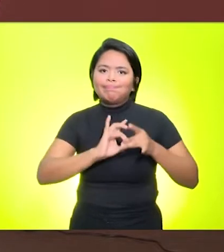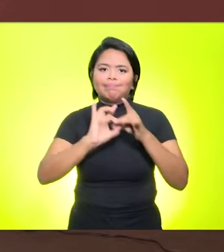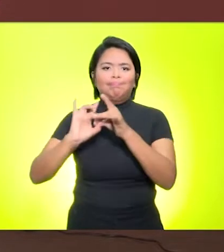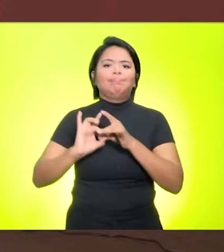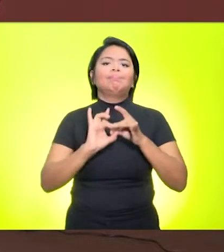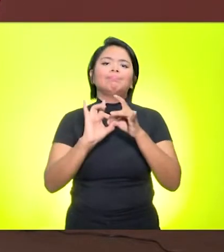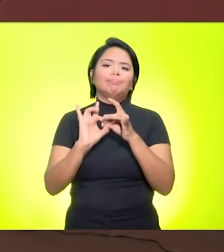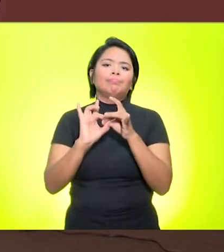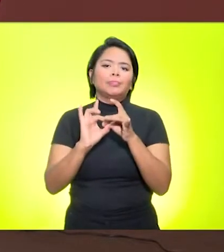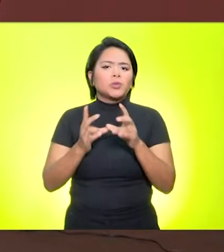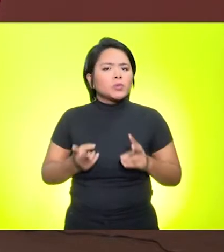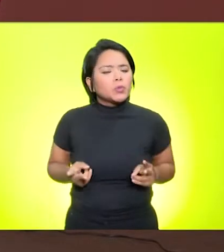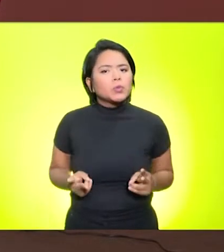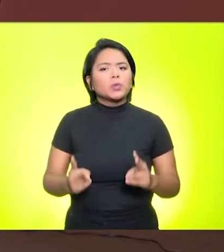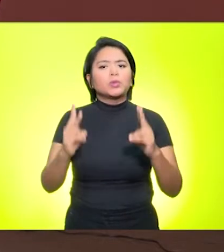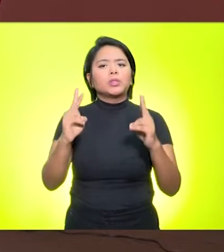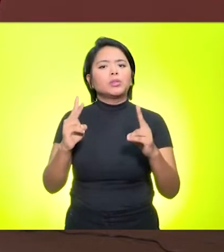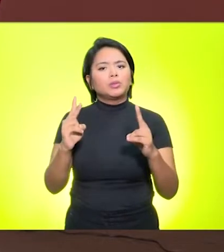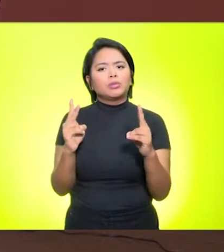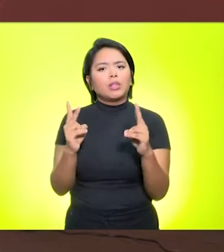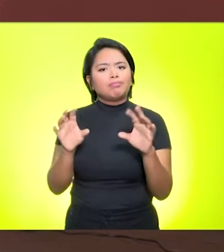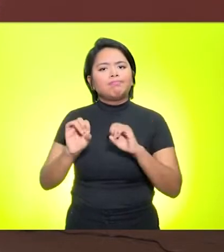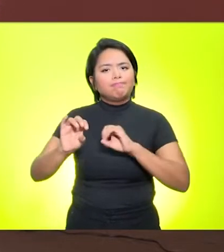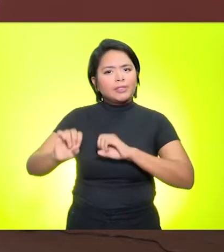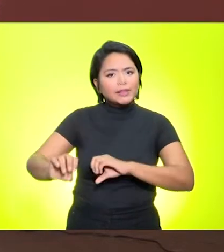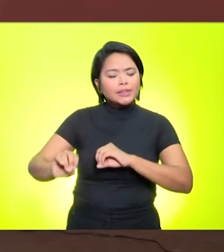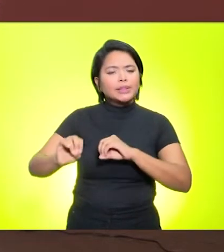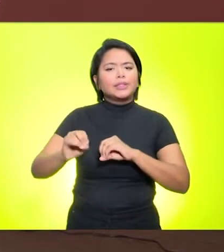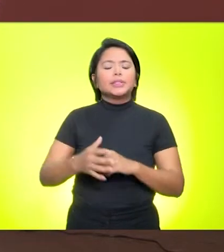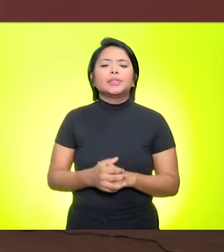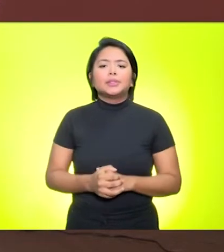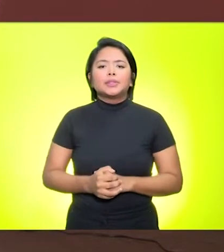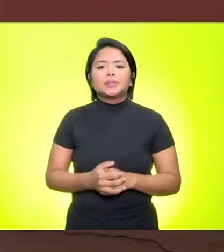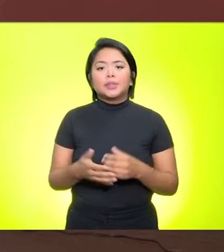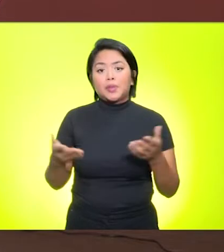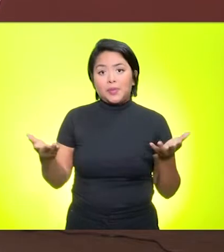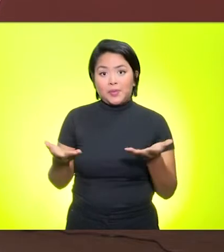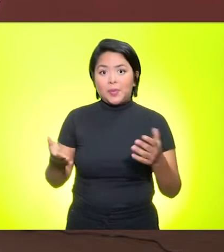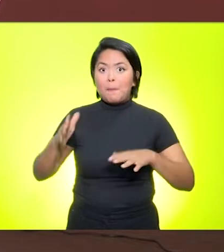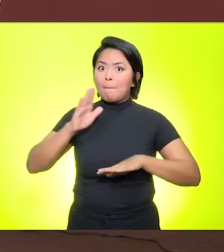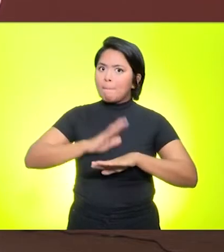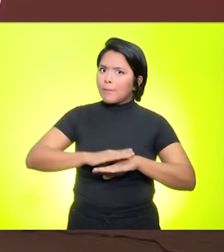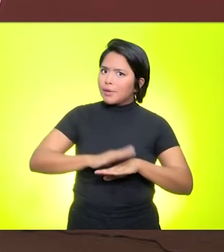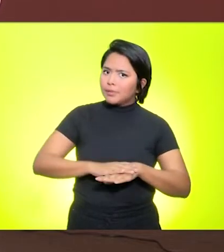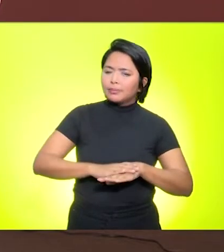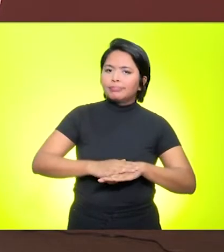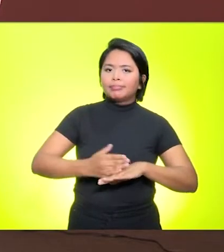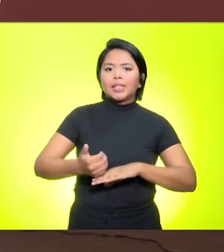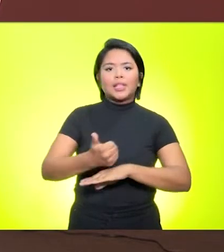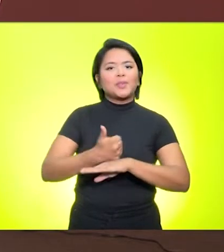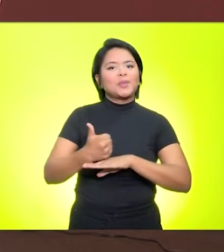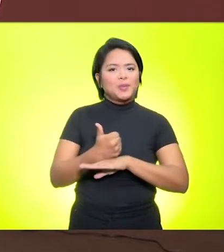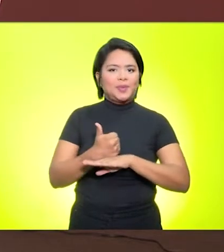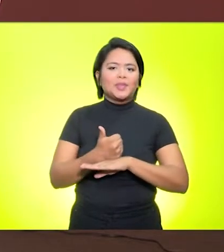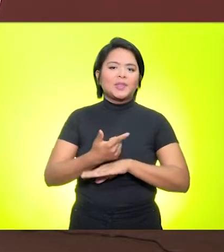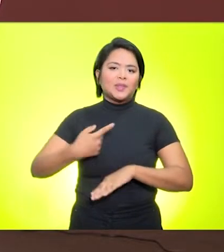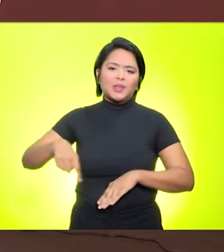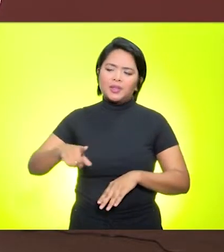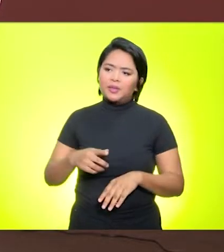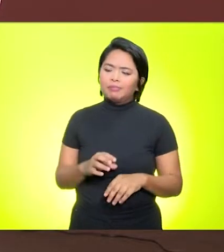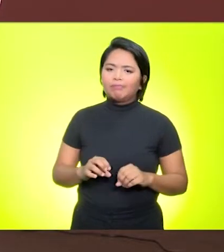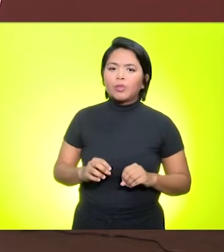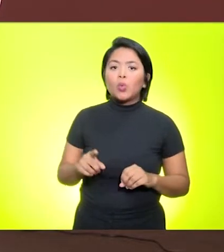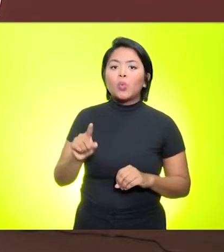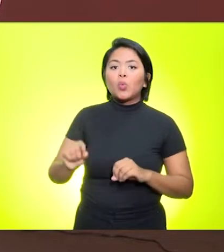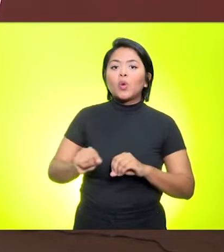poder continuar nessa atividade de ensino, que é a nossa função. Nossa função é formar, nossa